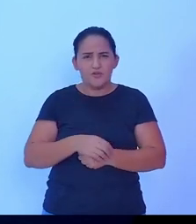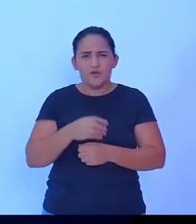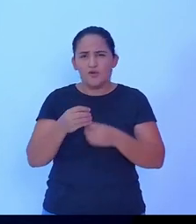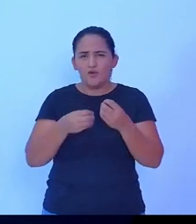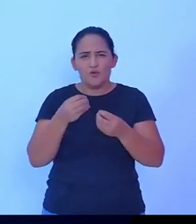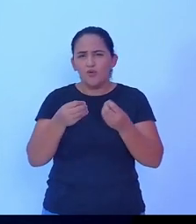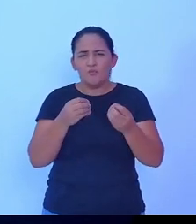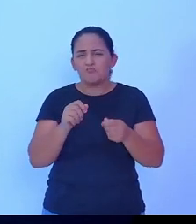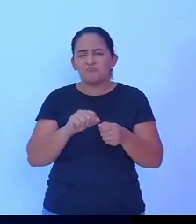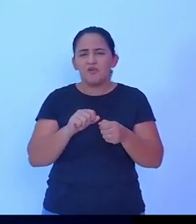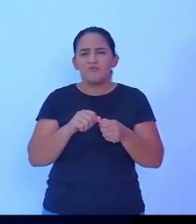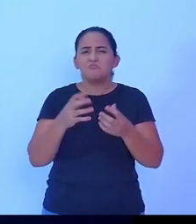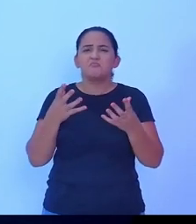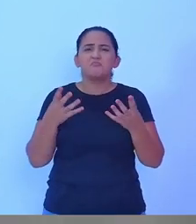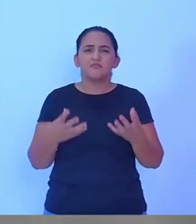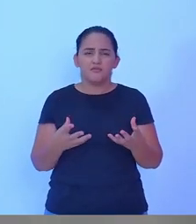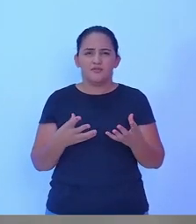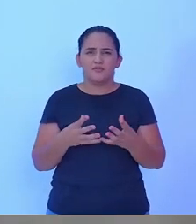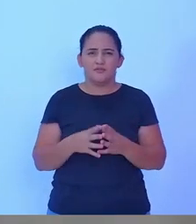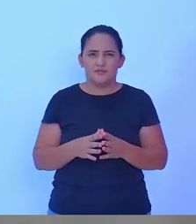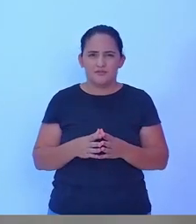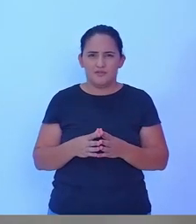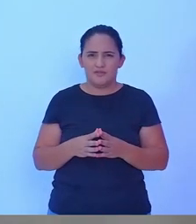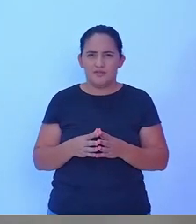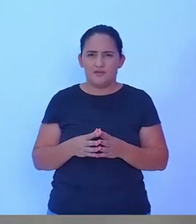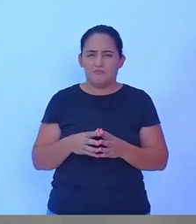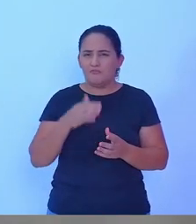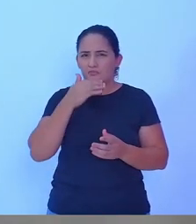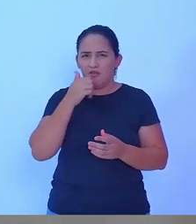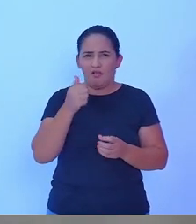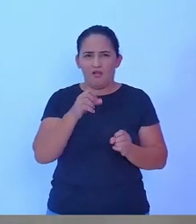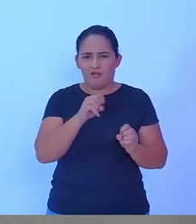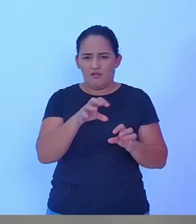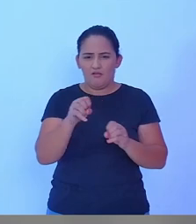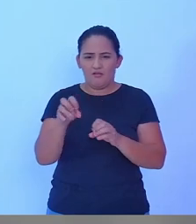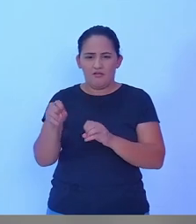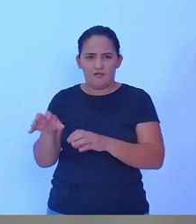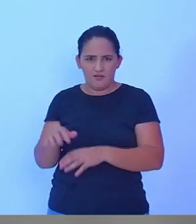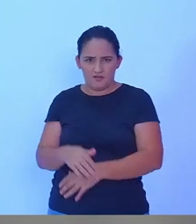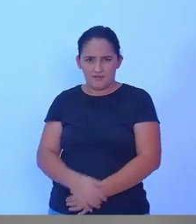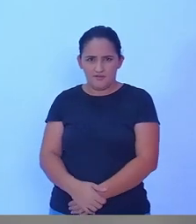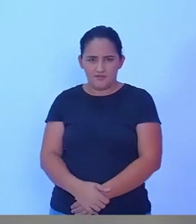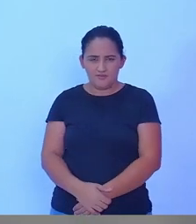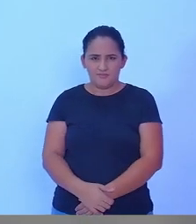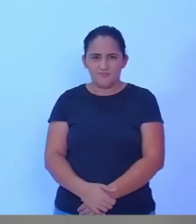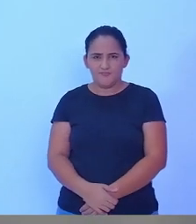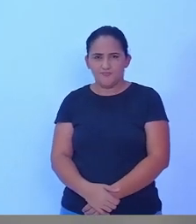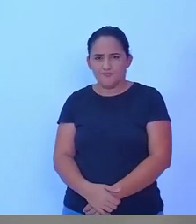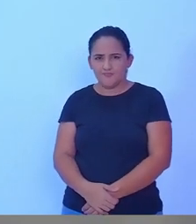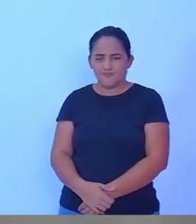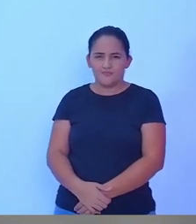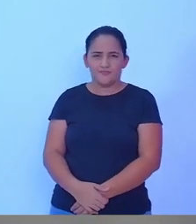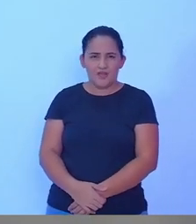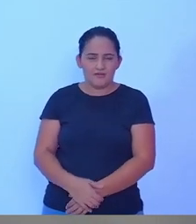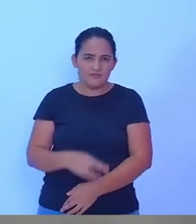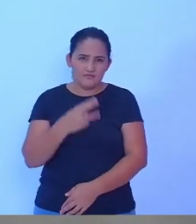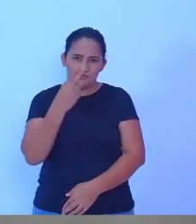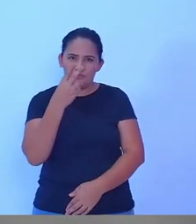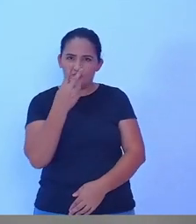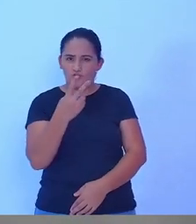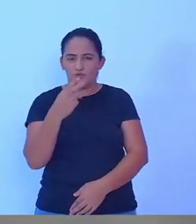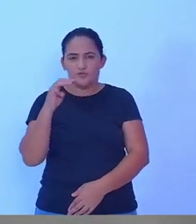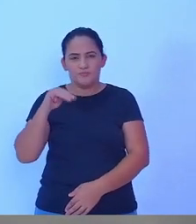faria na educação? Tiago Moreira tem dois minutos para responder o